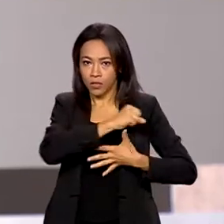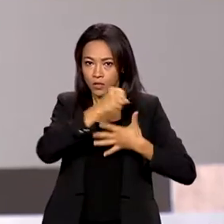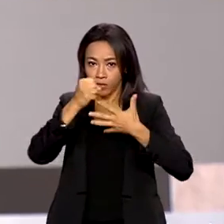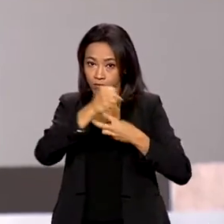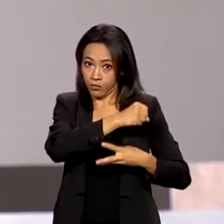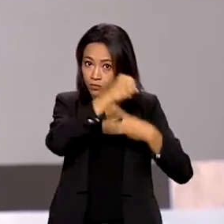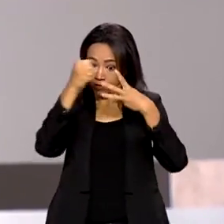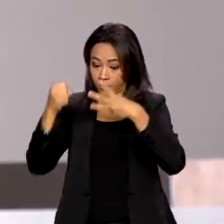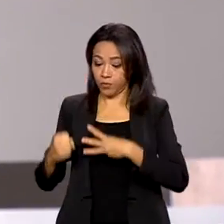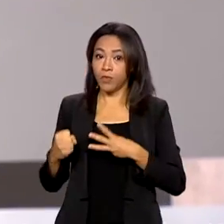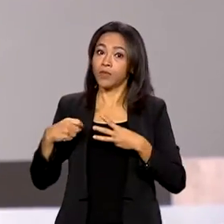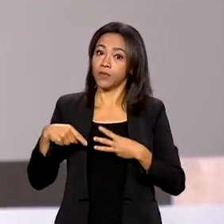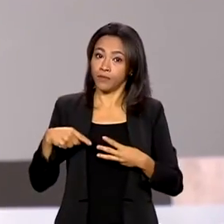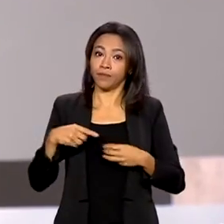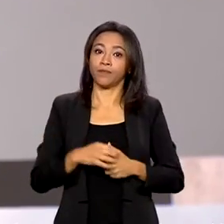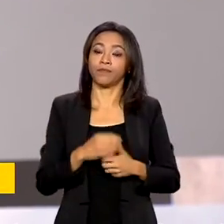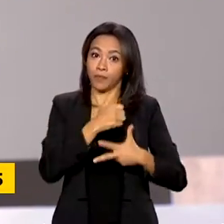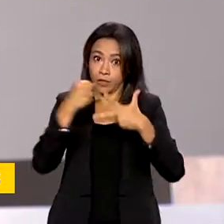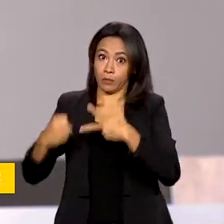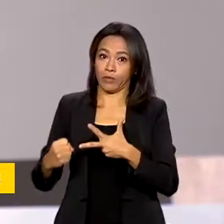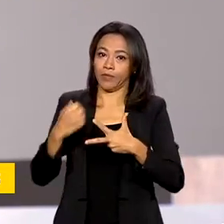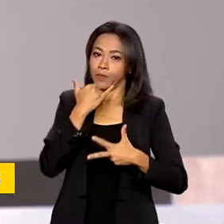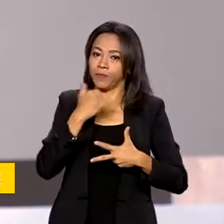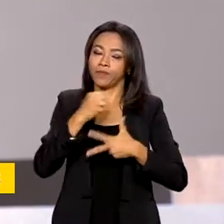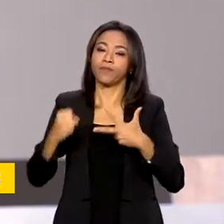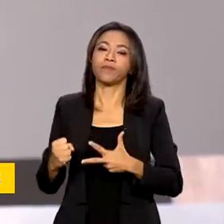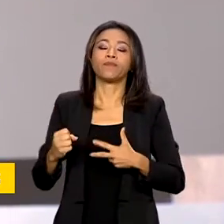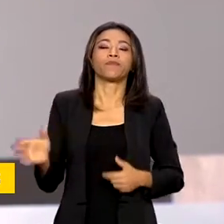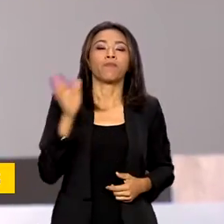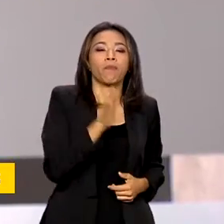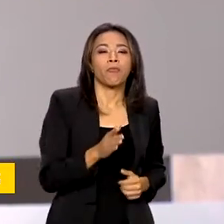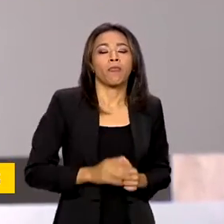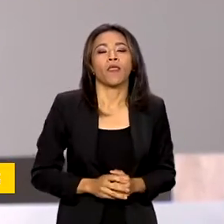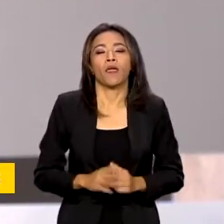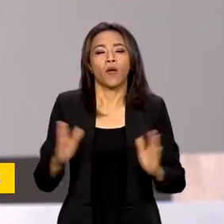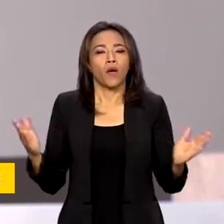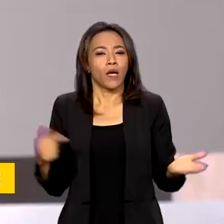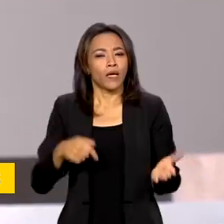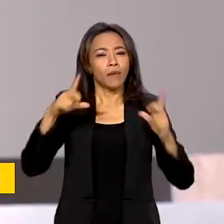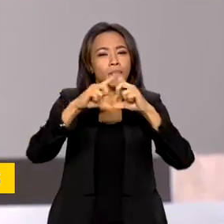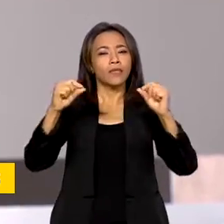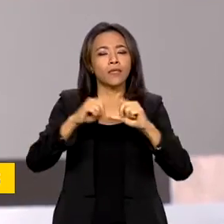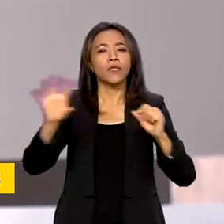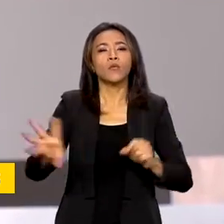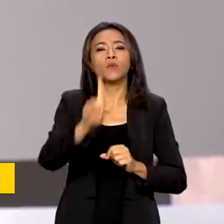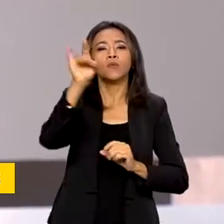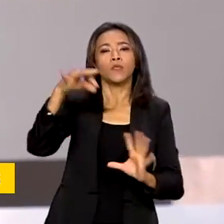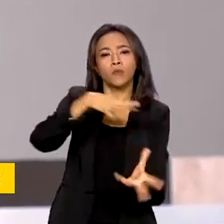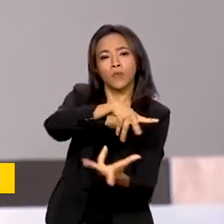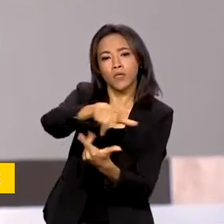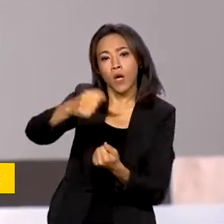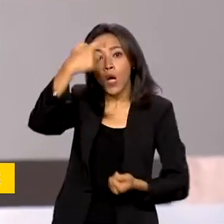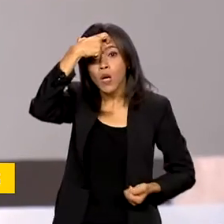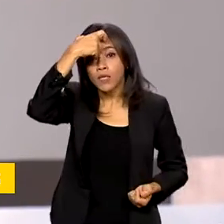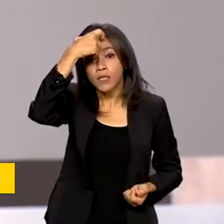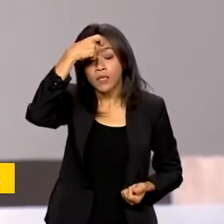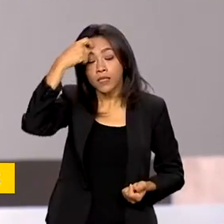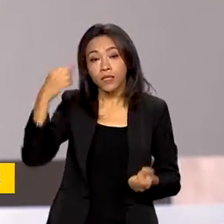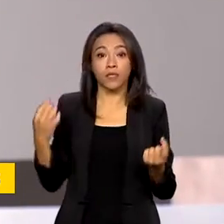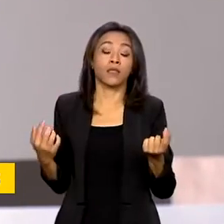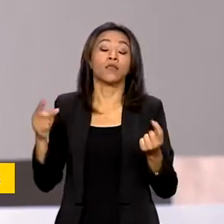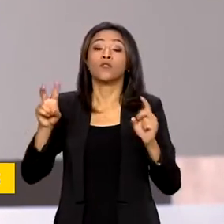O encontro em Brasília marca o dia mundial de conscientização da violência contra a pessoa idosa,